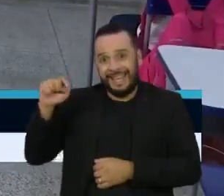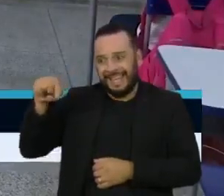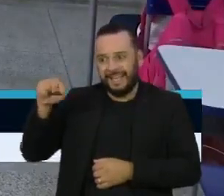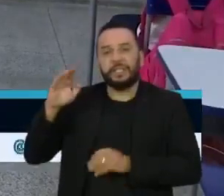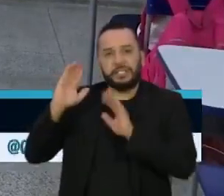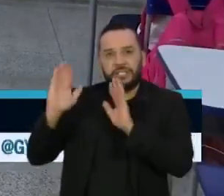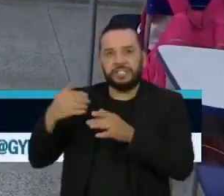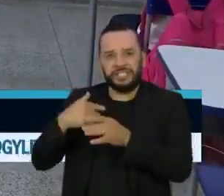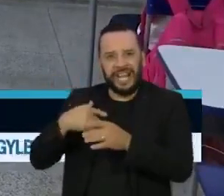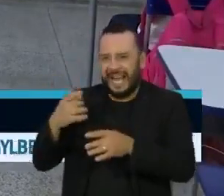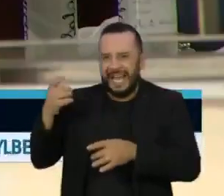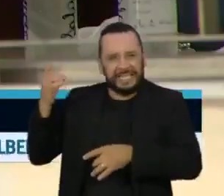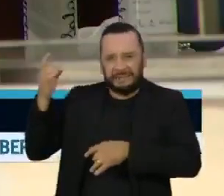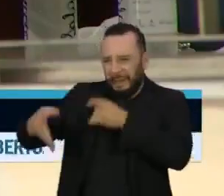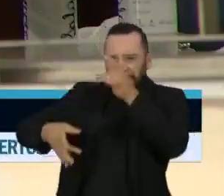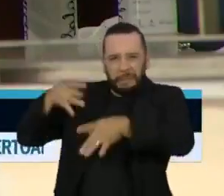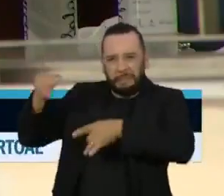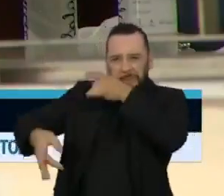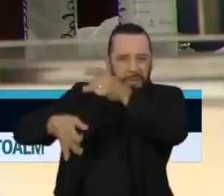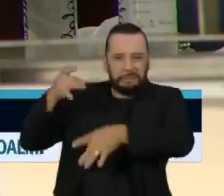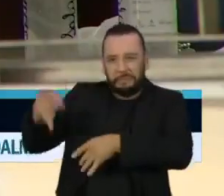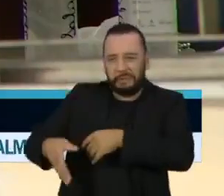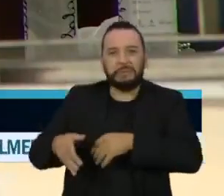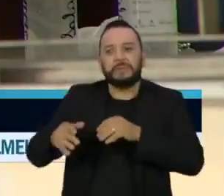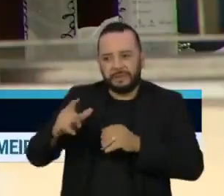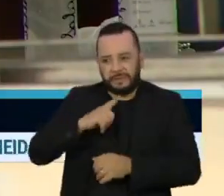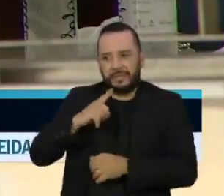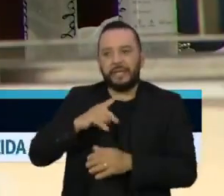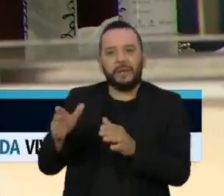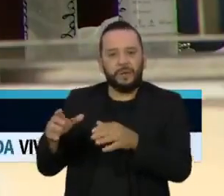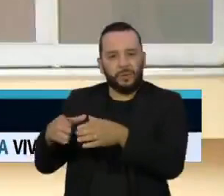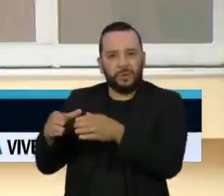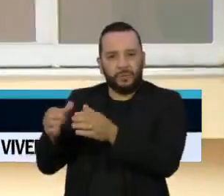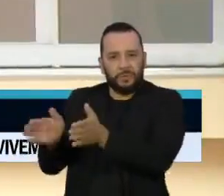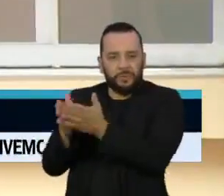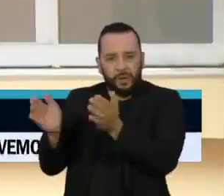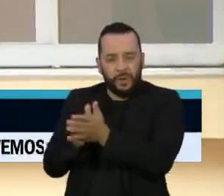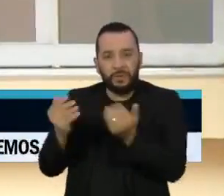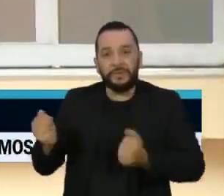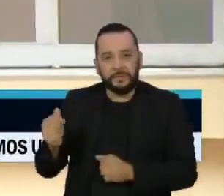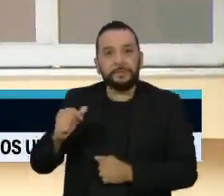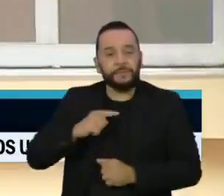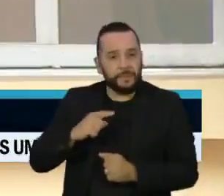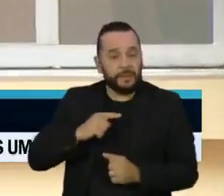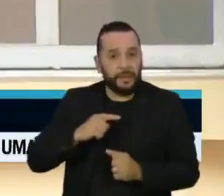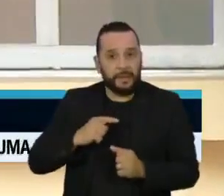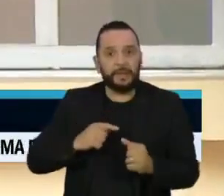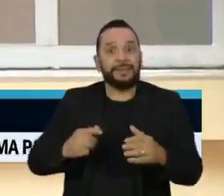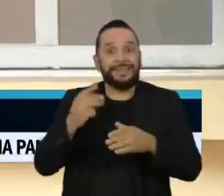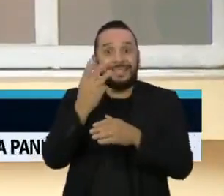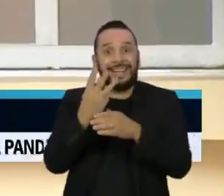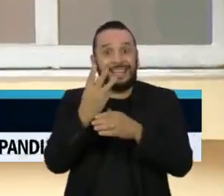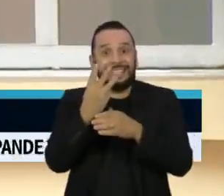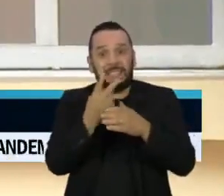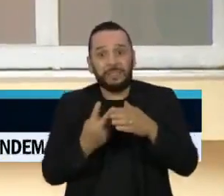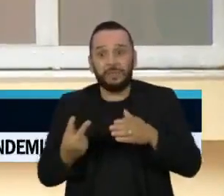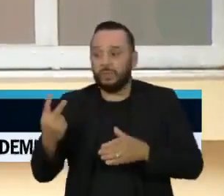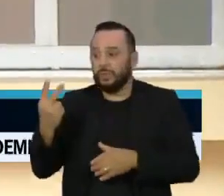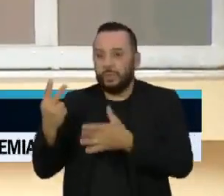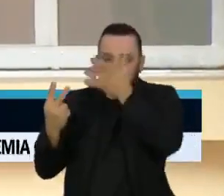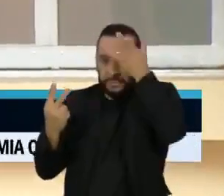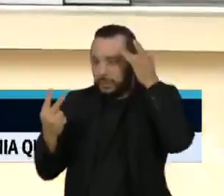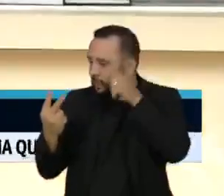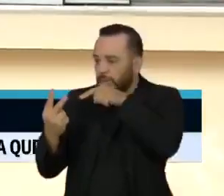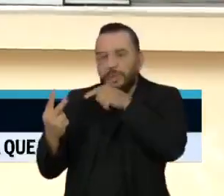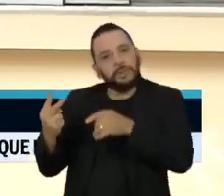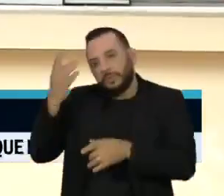sobe para dois dígitos. Dois a cada três estudantes brasileiros podem não aprender a ler adequadamente um texto